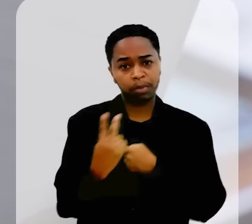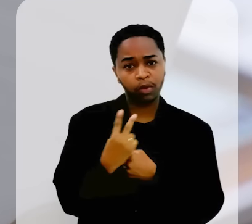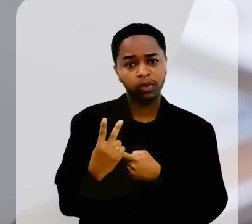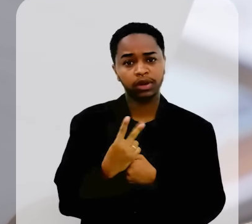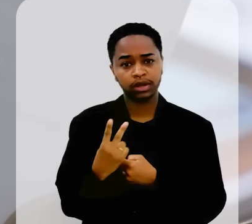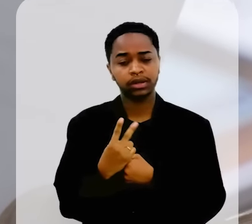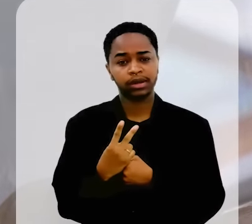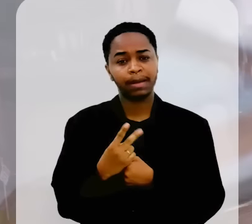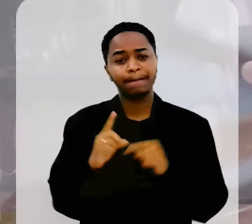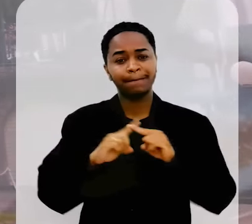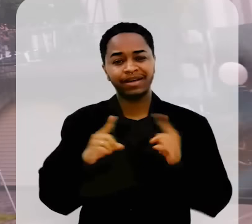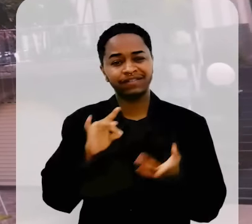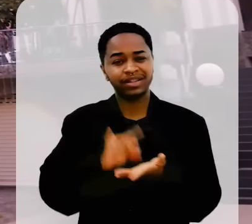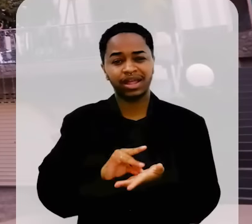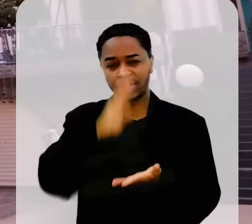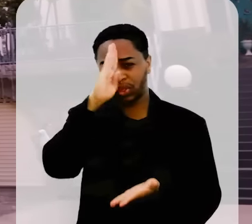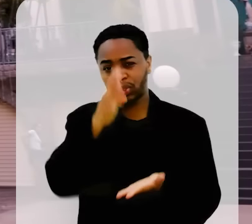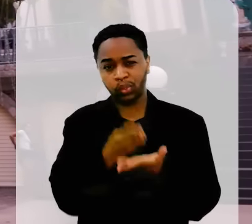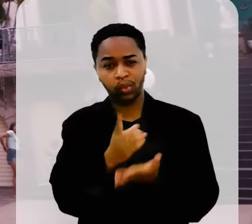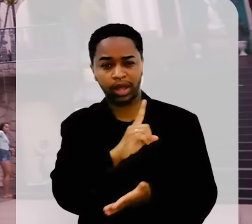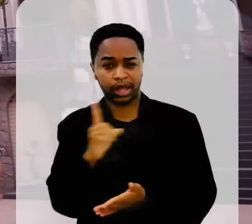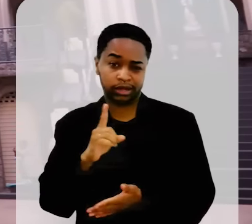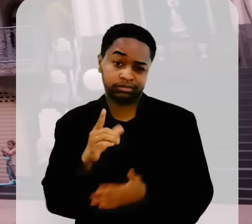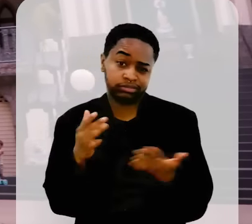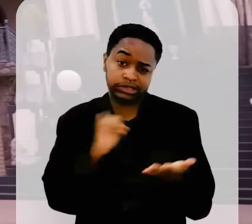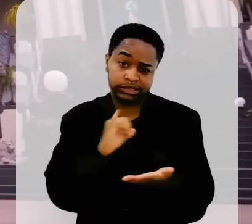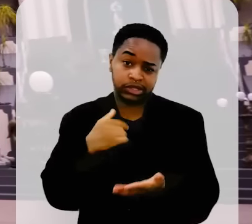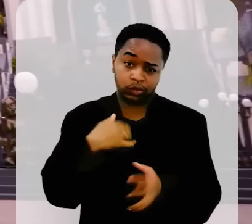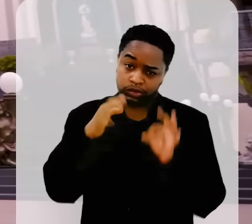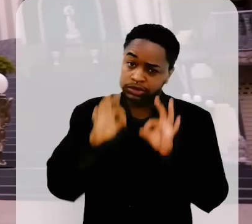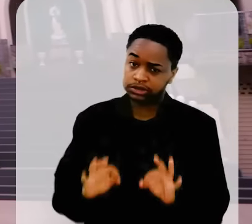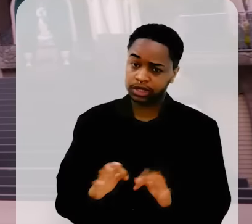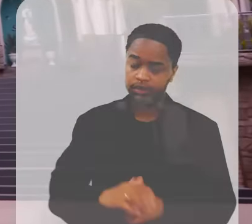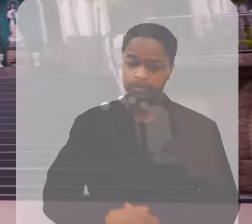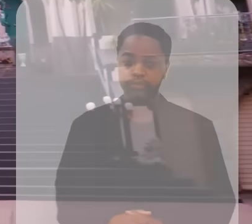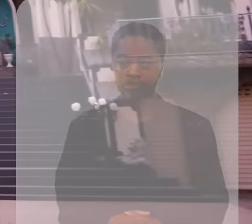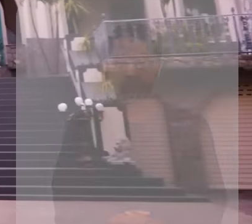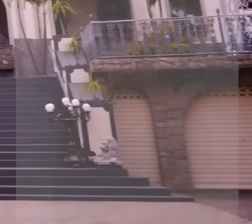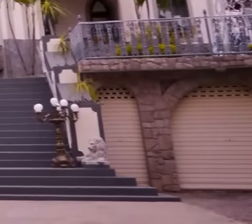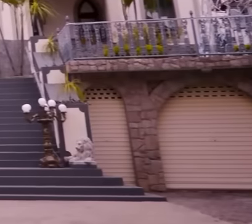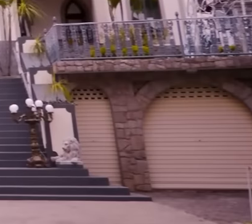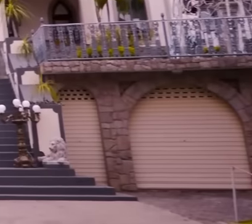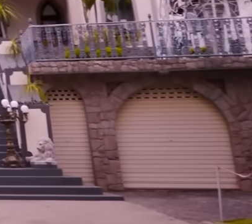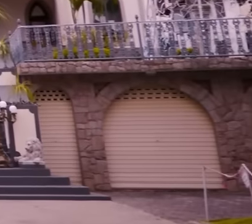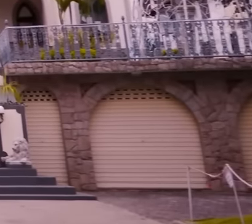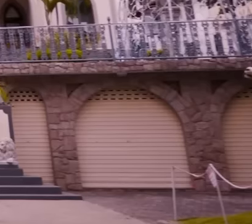um amuleto, fazendo dele um descrente. Se enganos, eu não cometo.